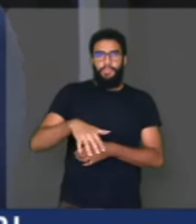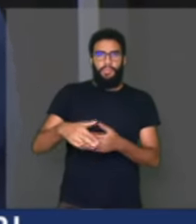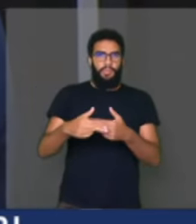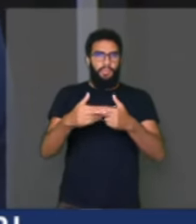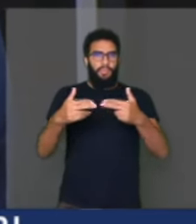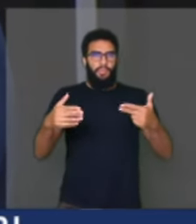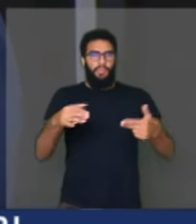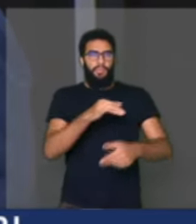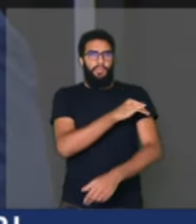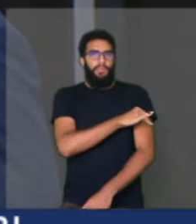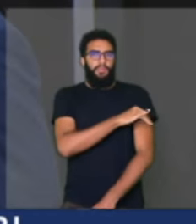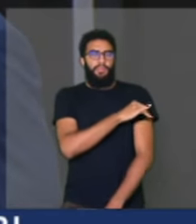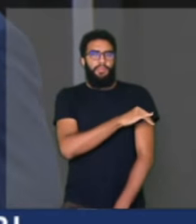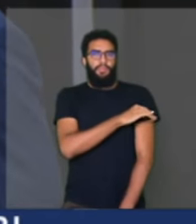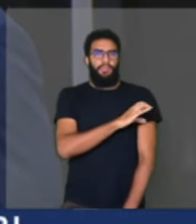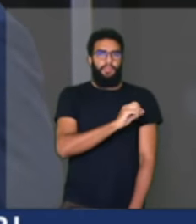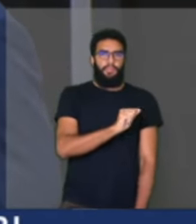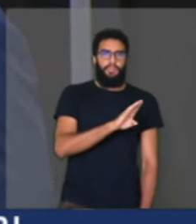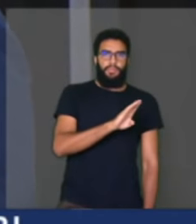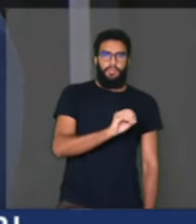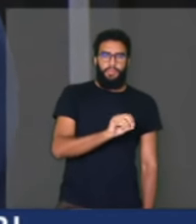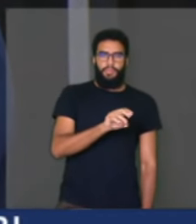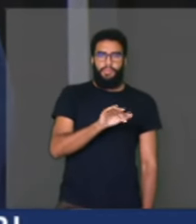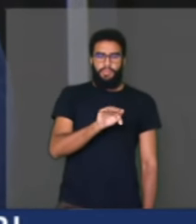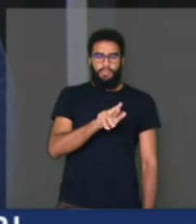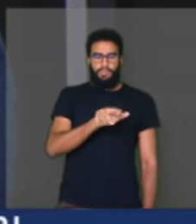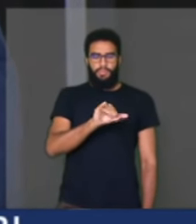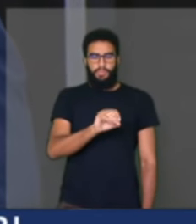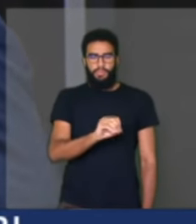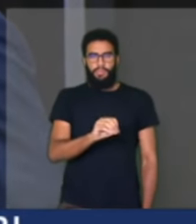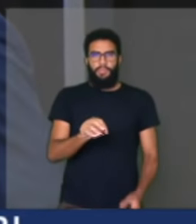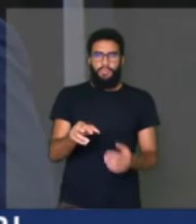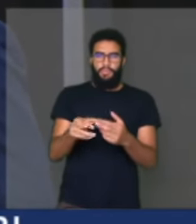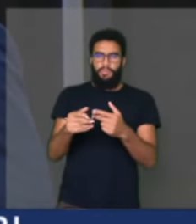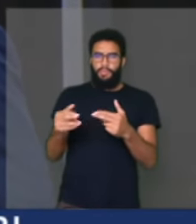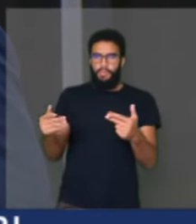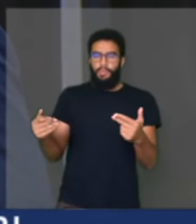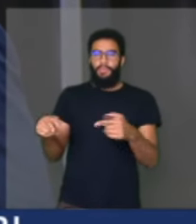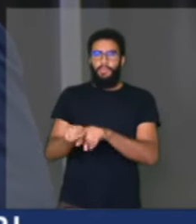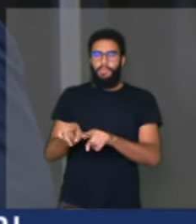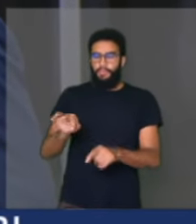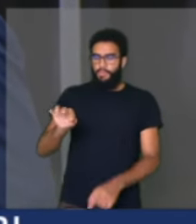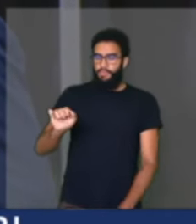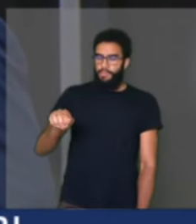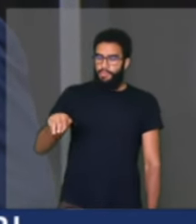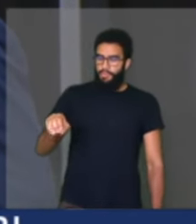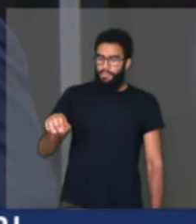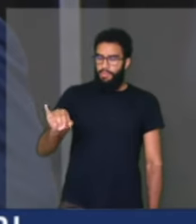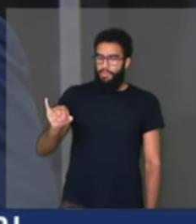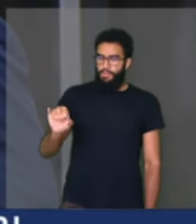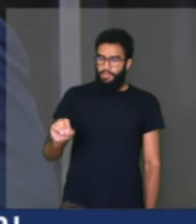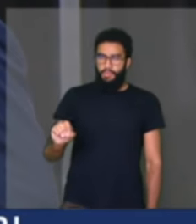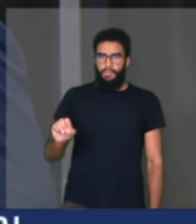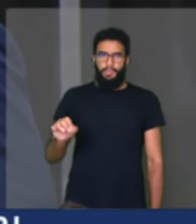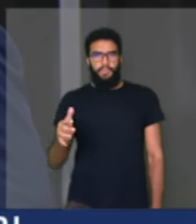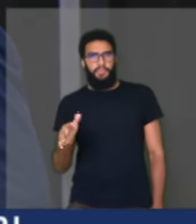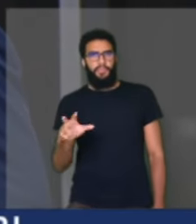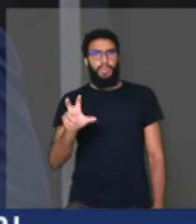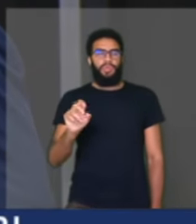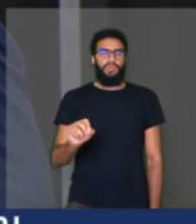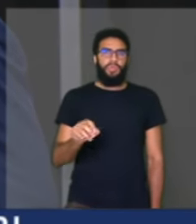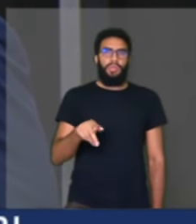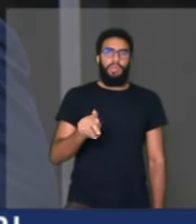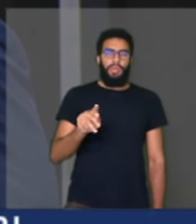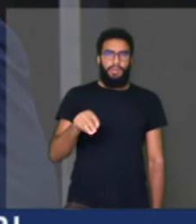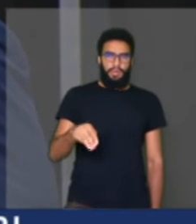Frio, Tamoios, que é outro distrito enorme de Cabo Frio, que fica a 50 quilômetros do centro do município de